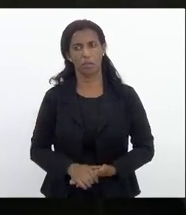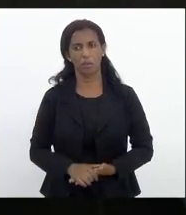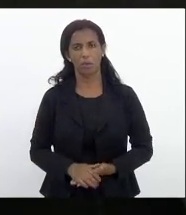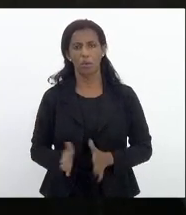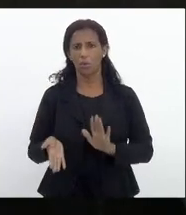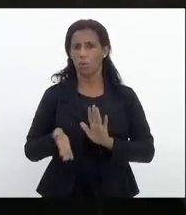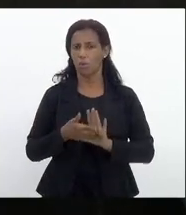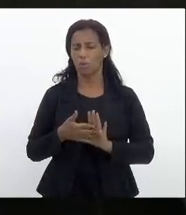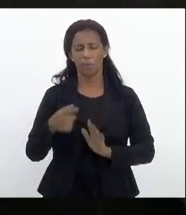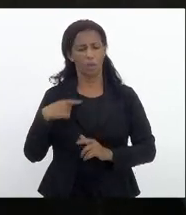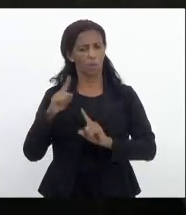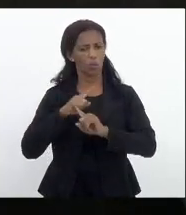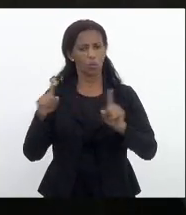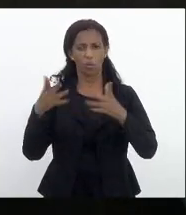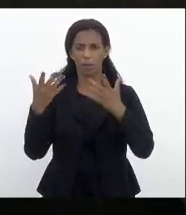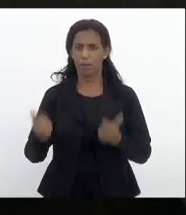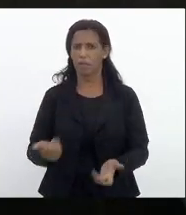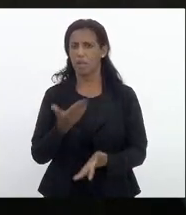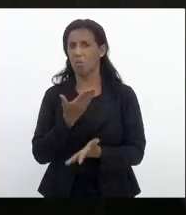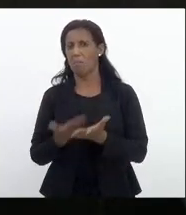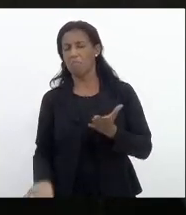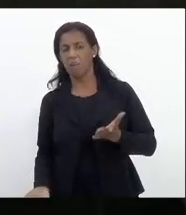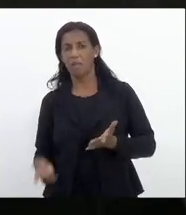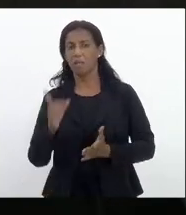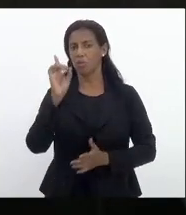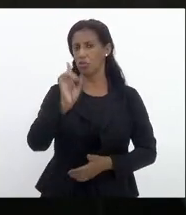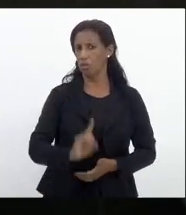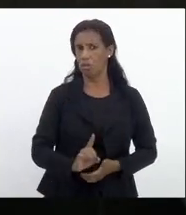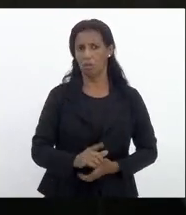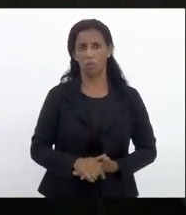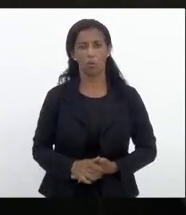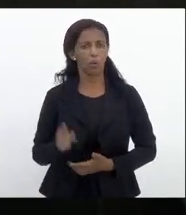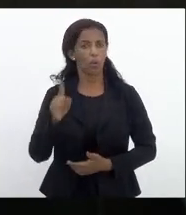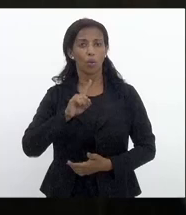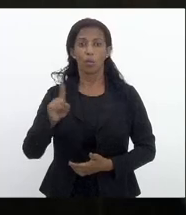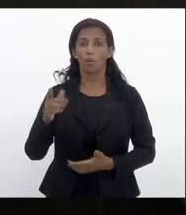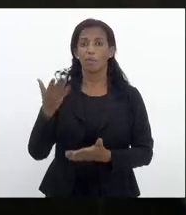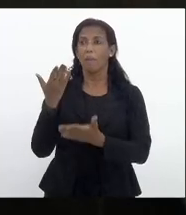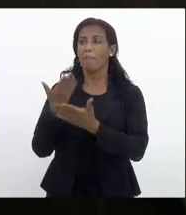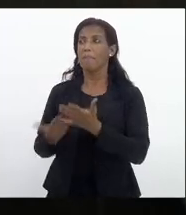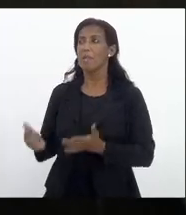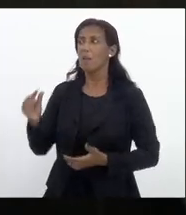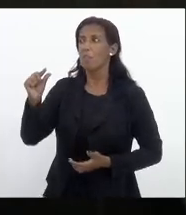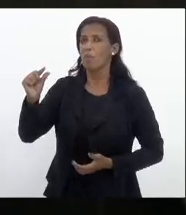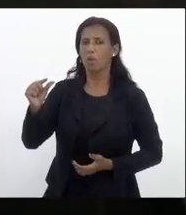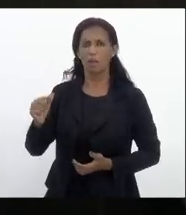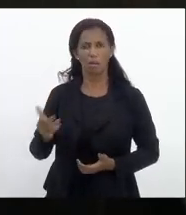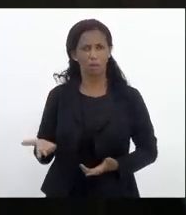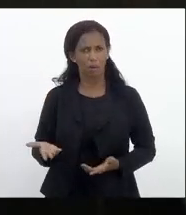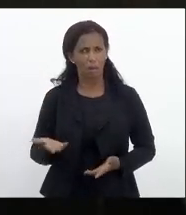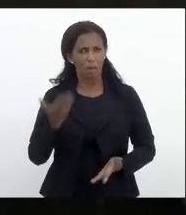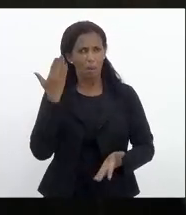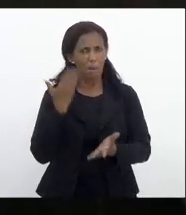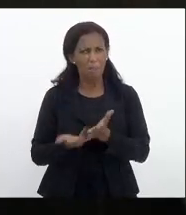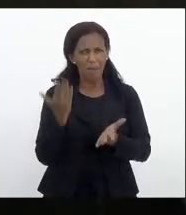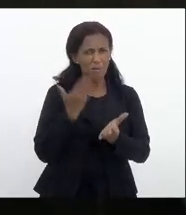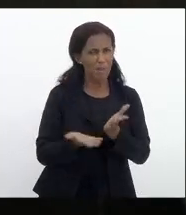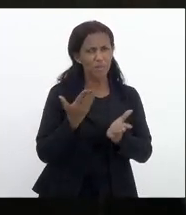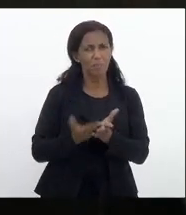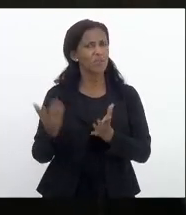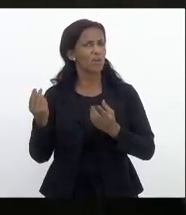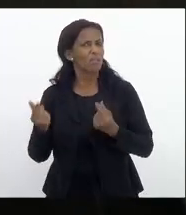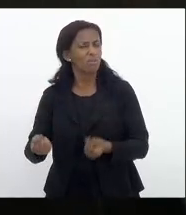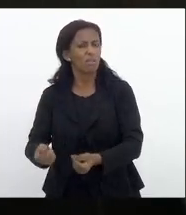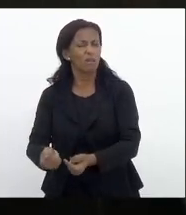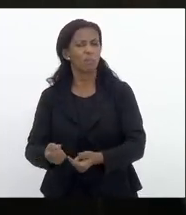não aceito uma perda razoável de direitos não aceito perder um pouquinho mas já vem perdendo tanto a tanto tempo